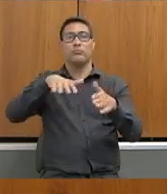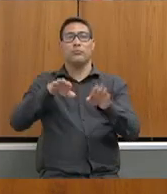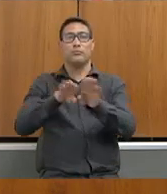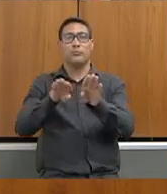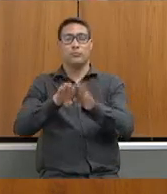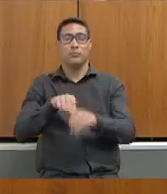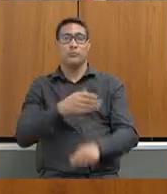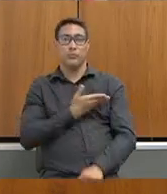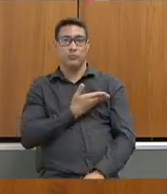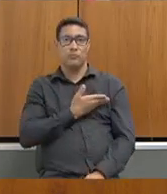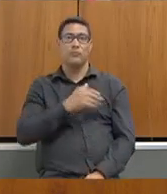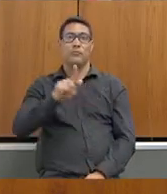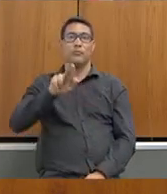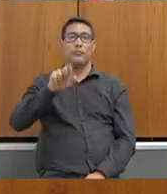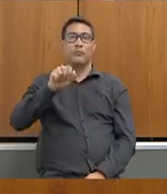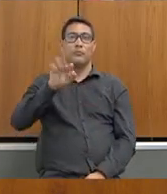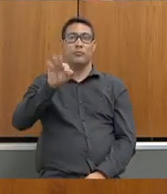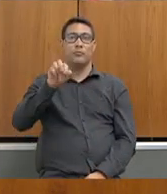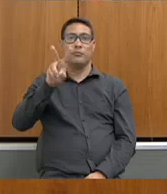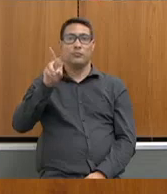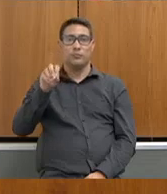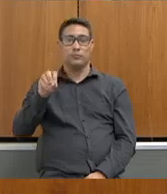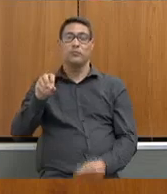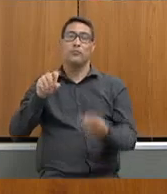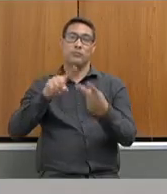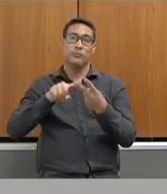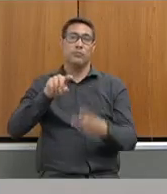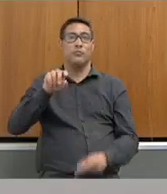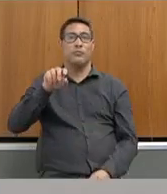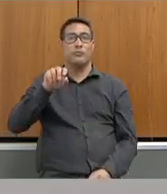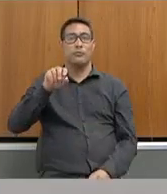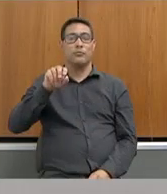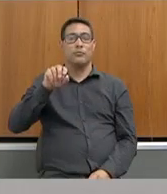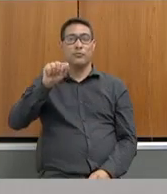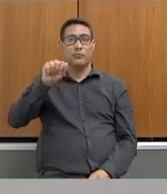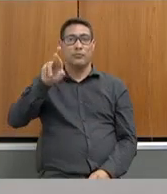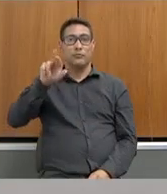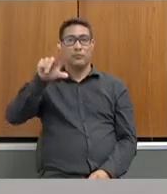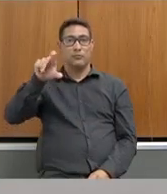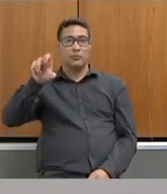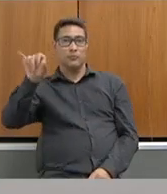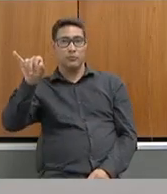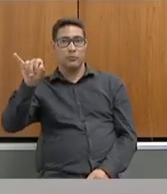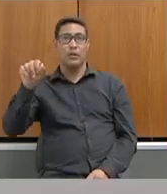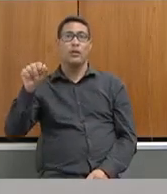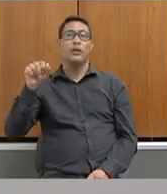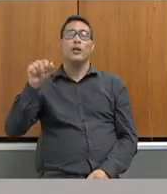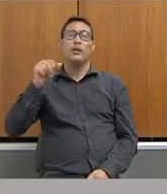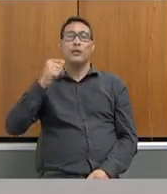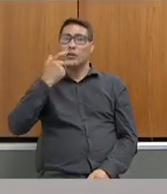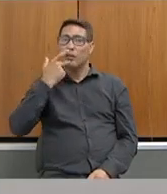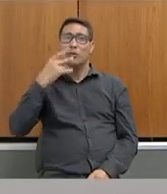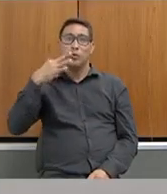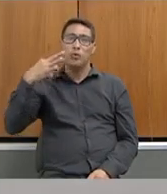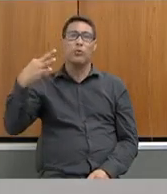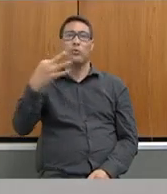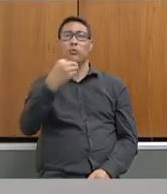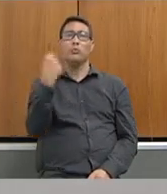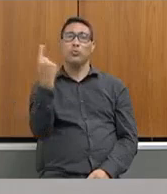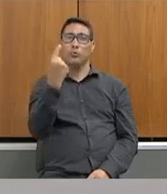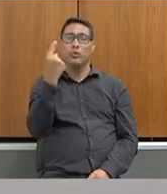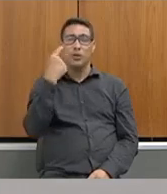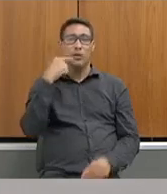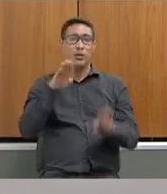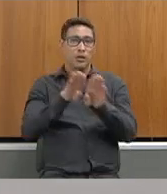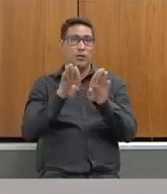deputado Gustavo Santana, o querido Arley. Dizer que os que estão também de forma